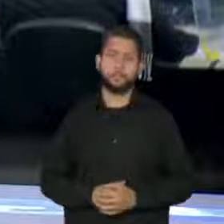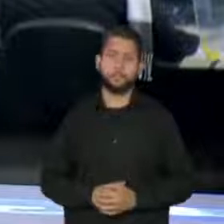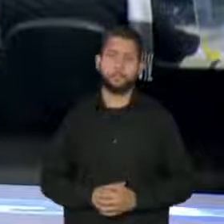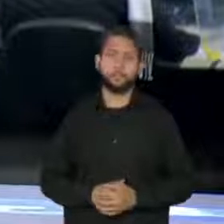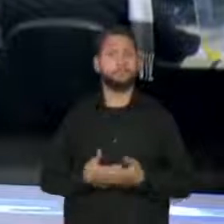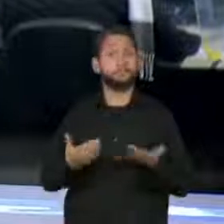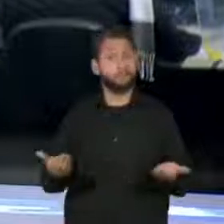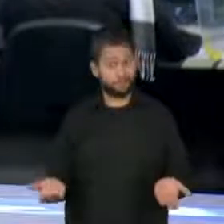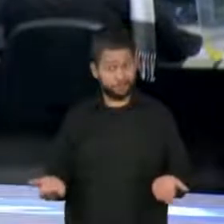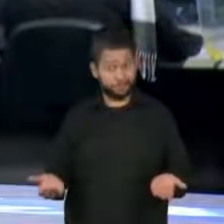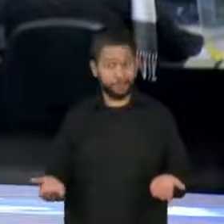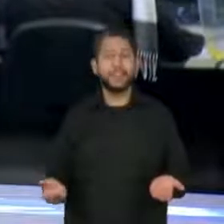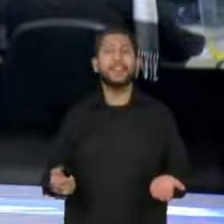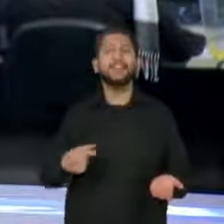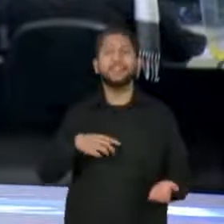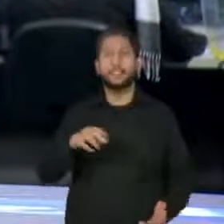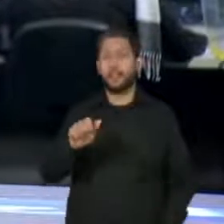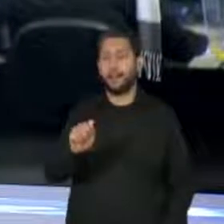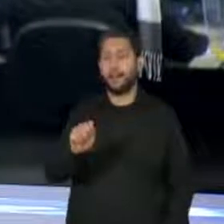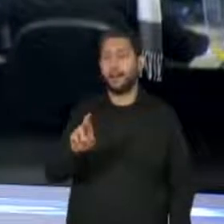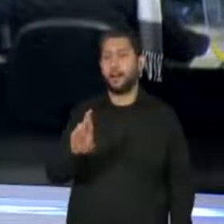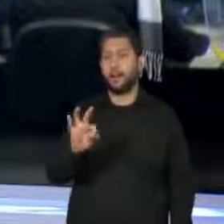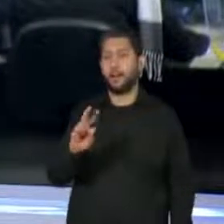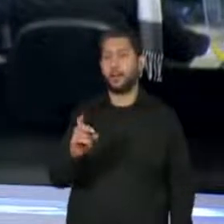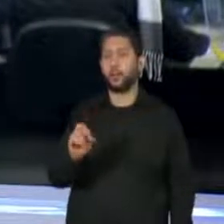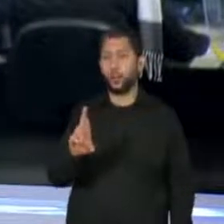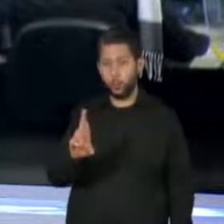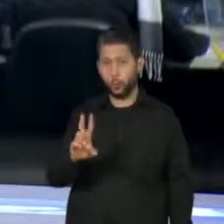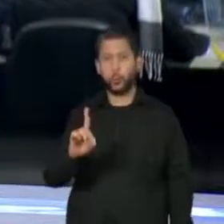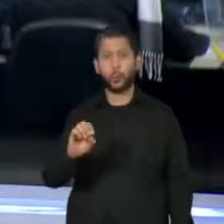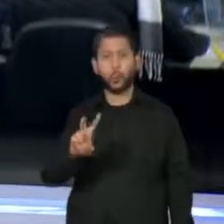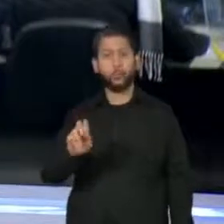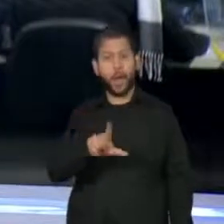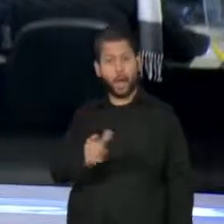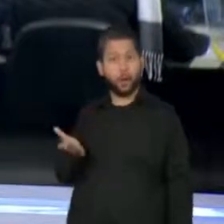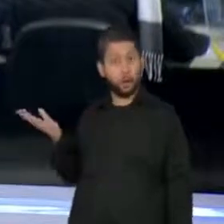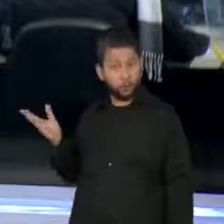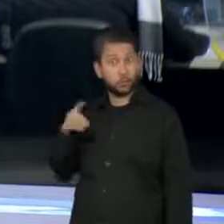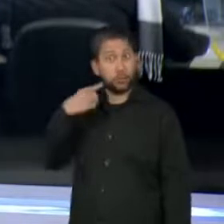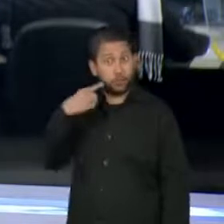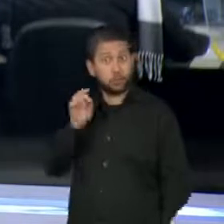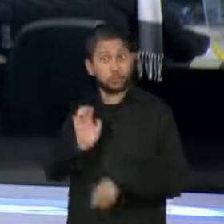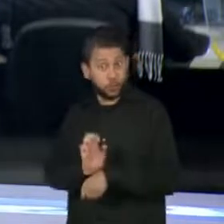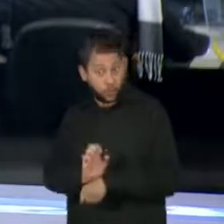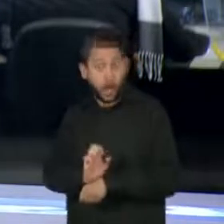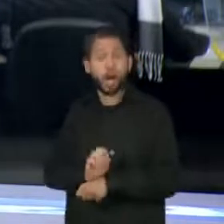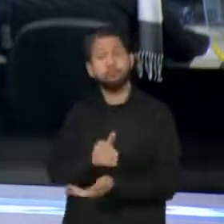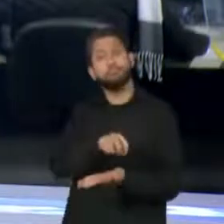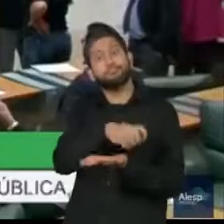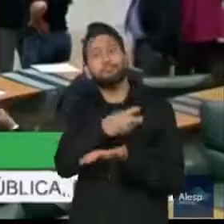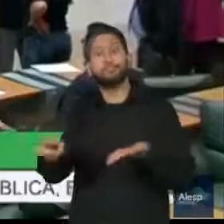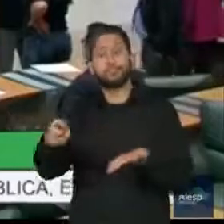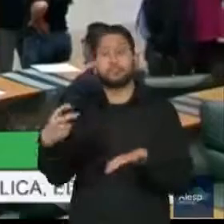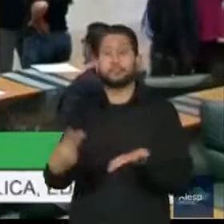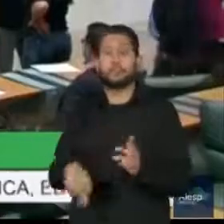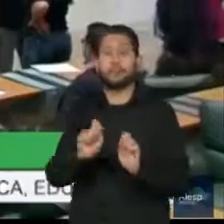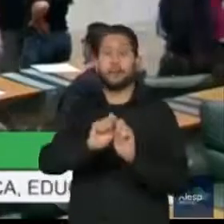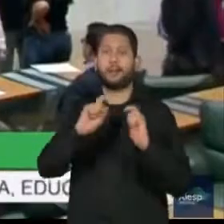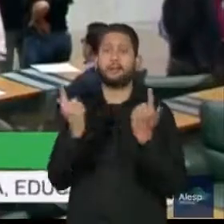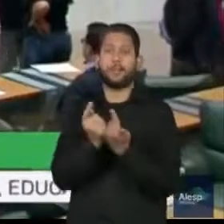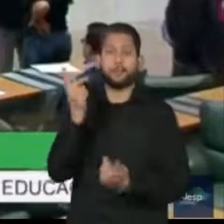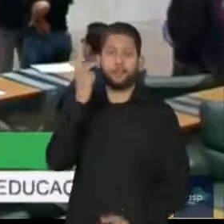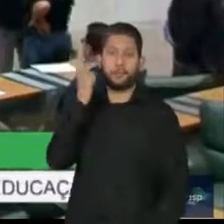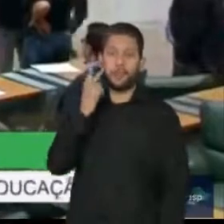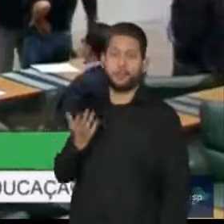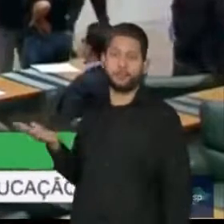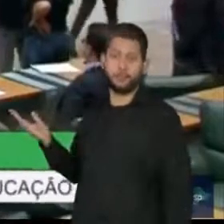O ex-deputado estadual Arthur Duval, sem partido, foi cassado pela Assembleia Legislativa de São Paulo. A decisão foi